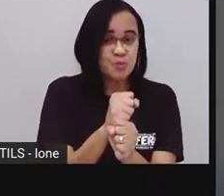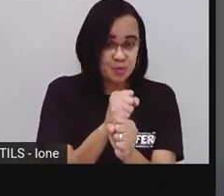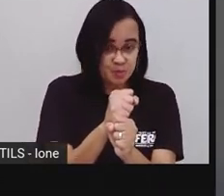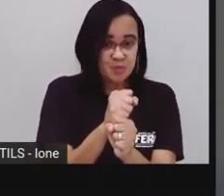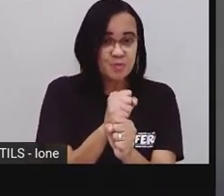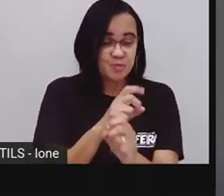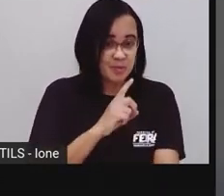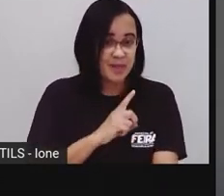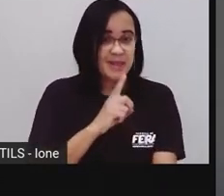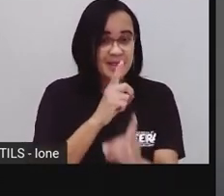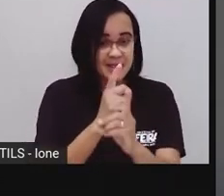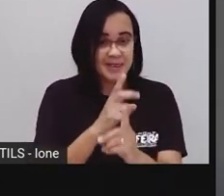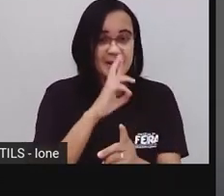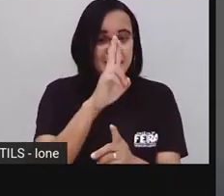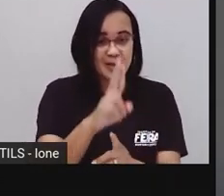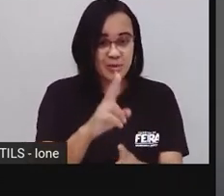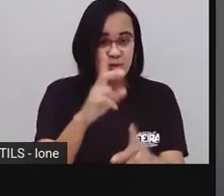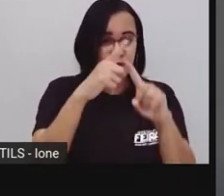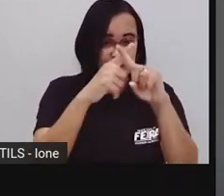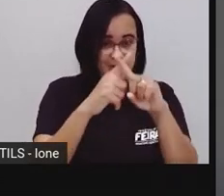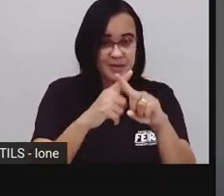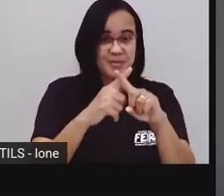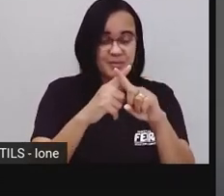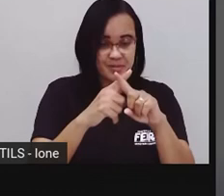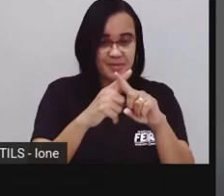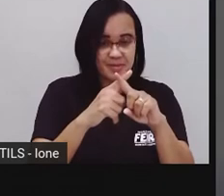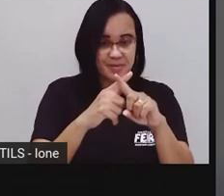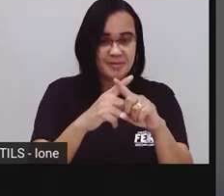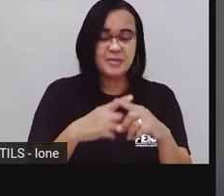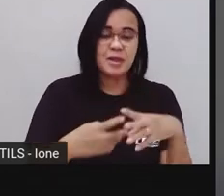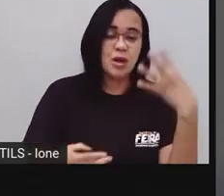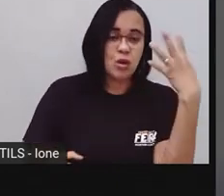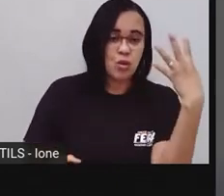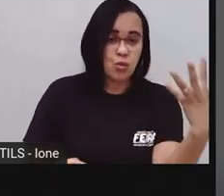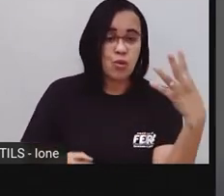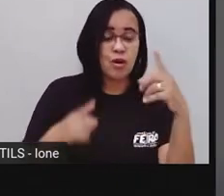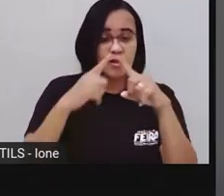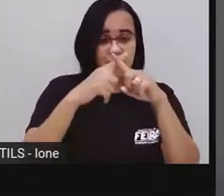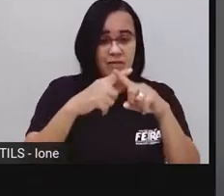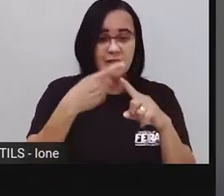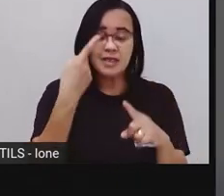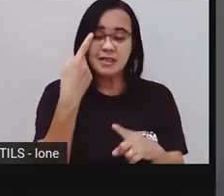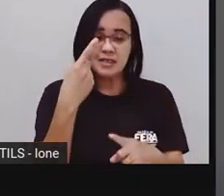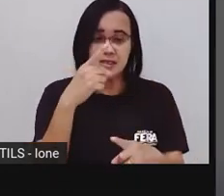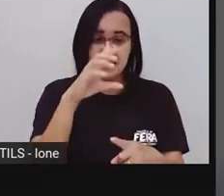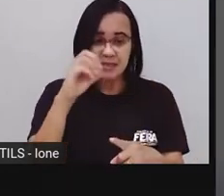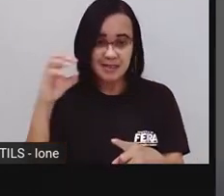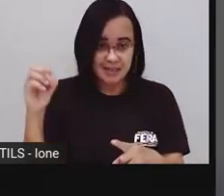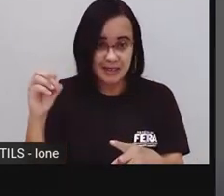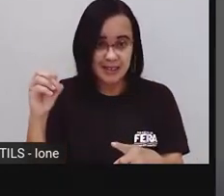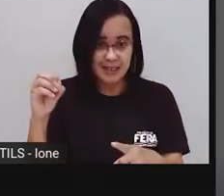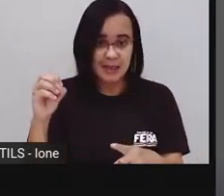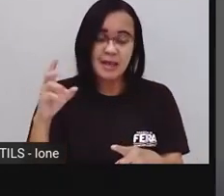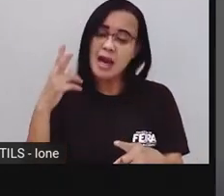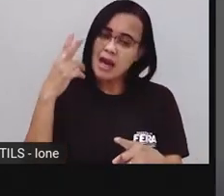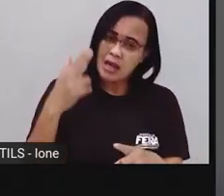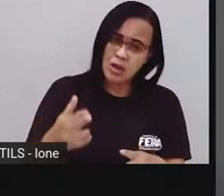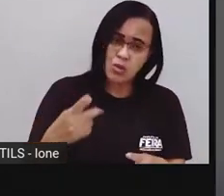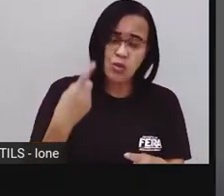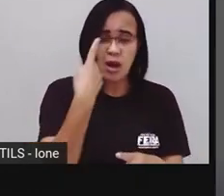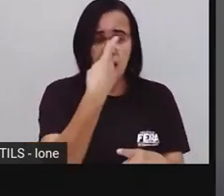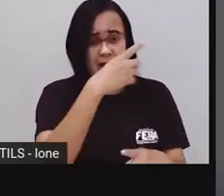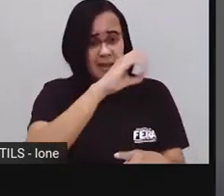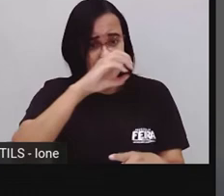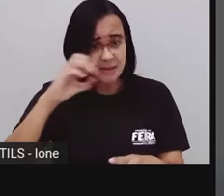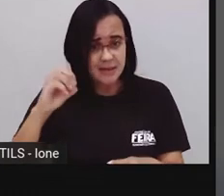minha multiplicação. Então, quatro vezes cem é o quê? Cem quatro vezes. Então, eu posso fazer a soma para